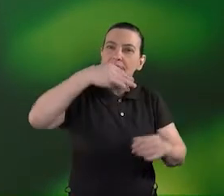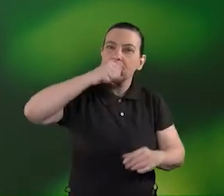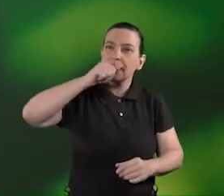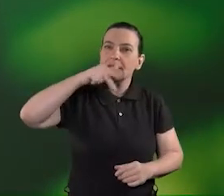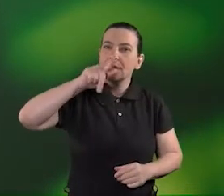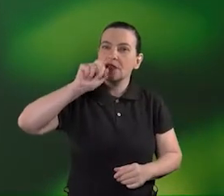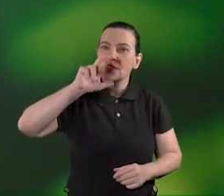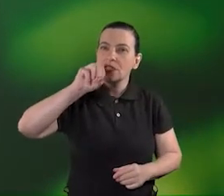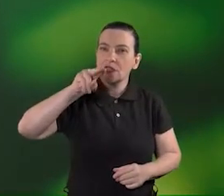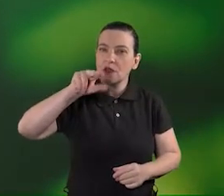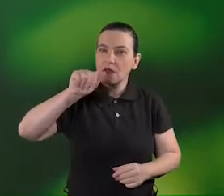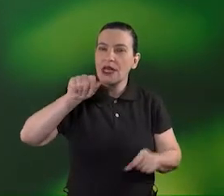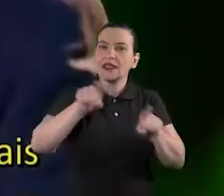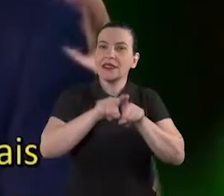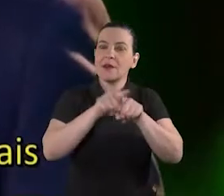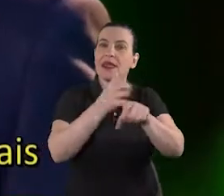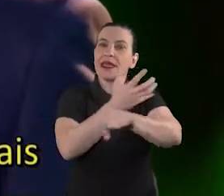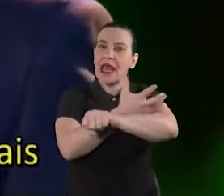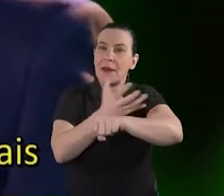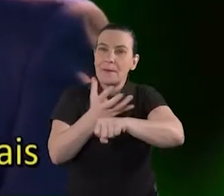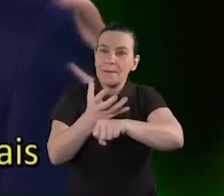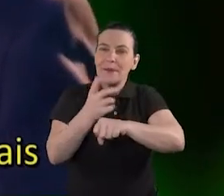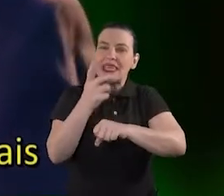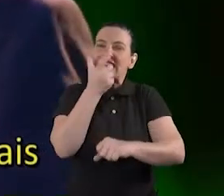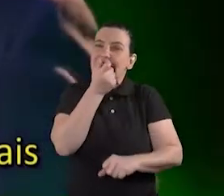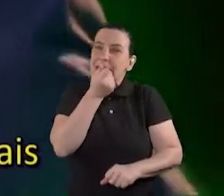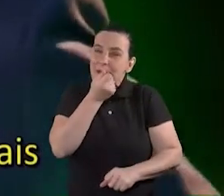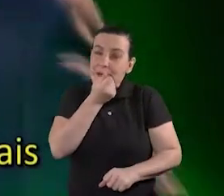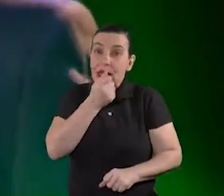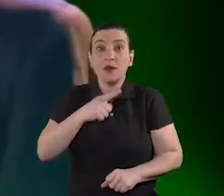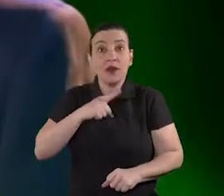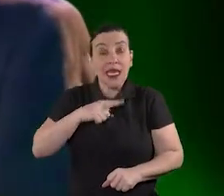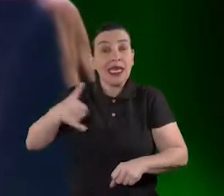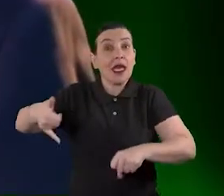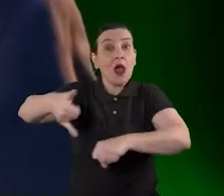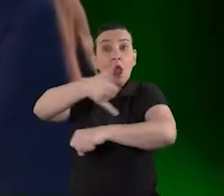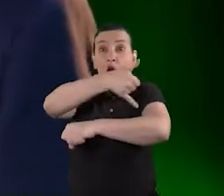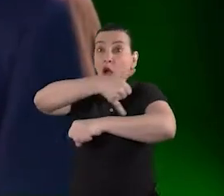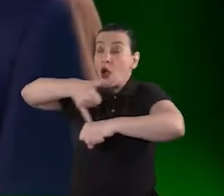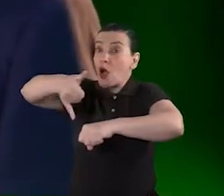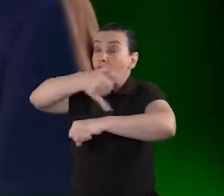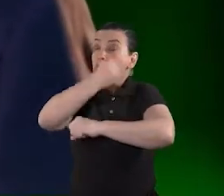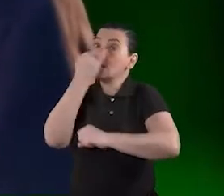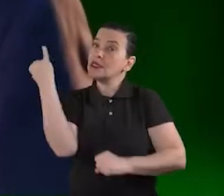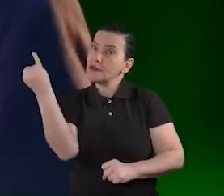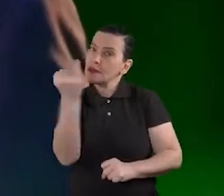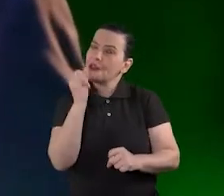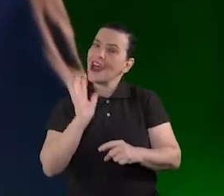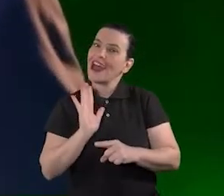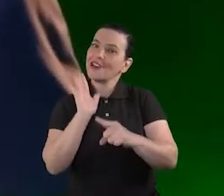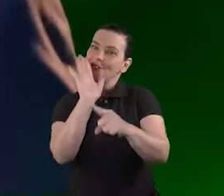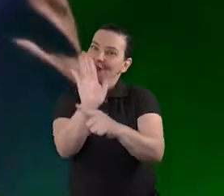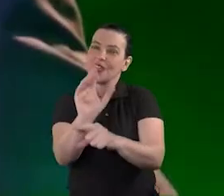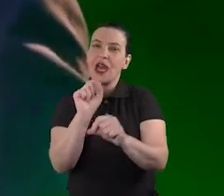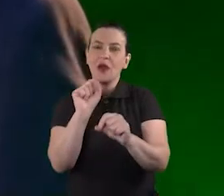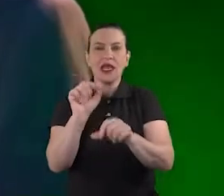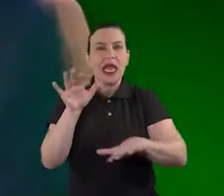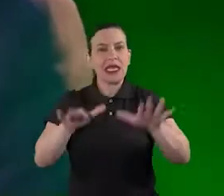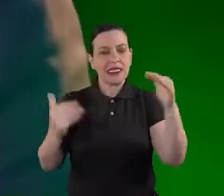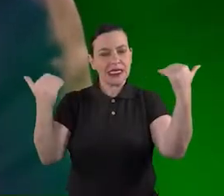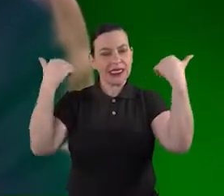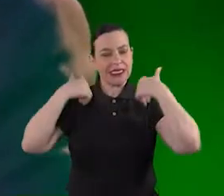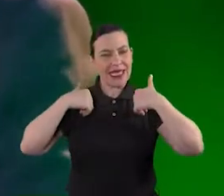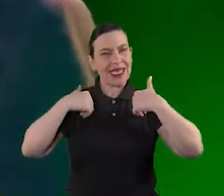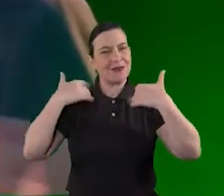limão tem um benefício semelhante também existem muitos olhos essenciais que podem auxiliar na resposta inflamação normal do